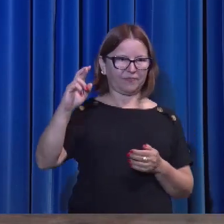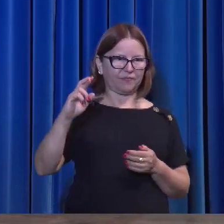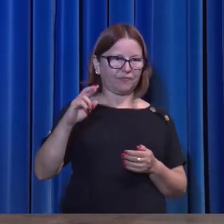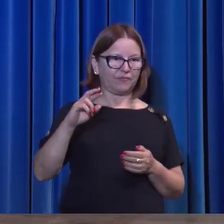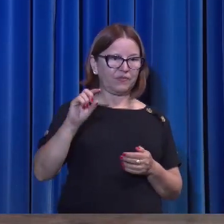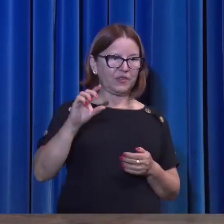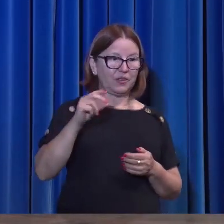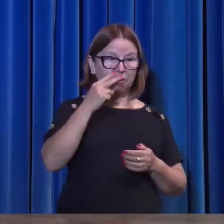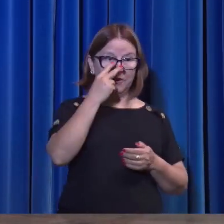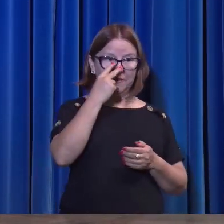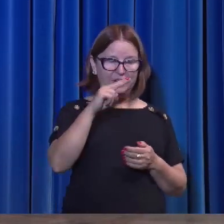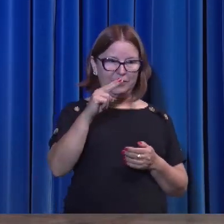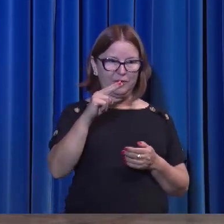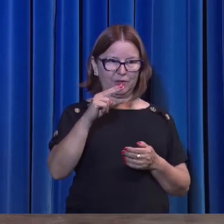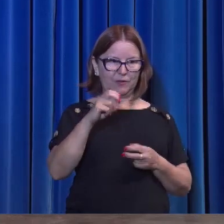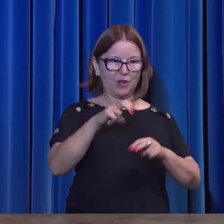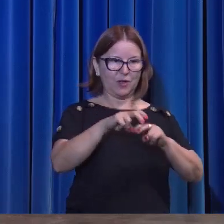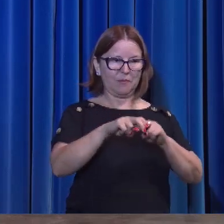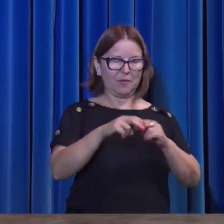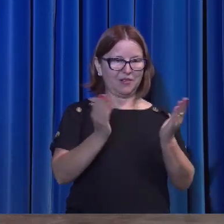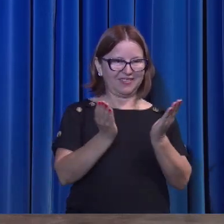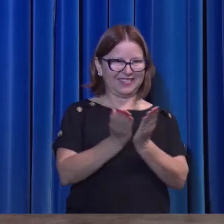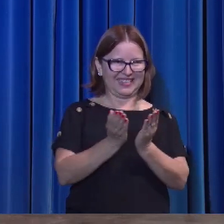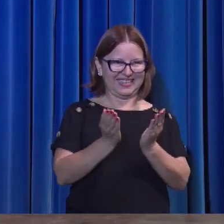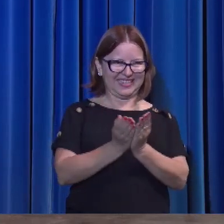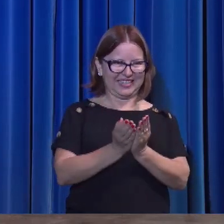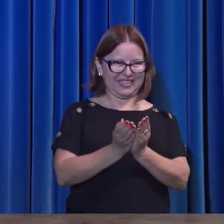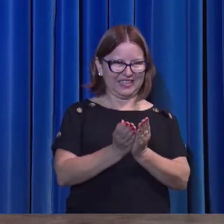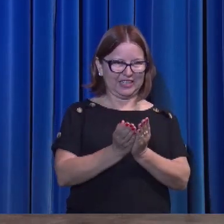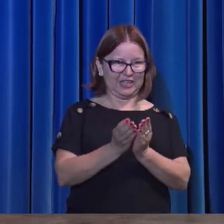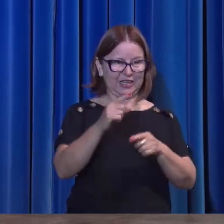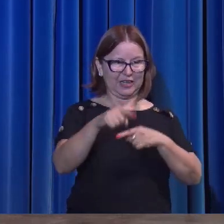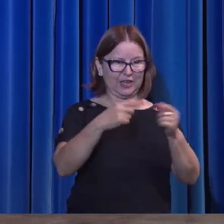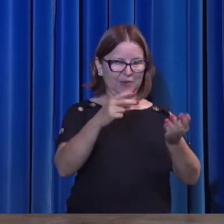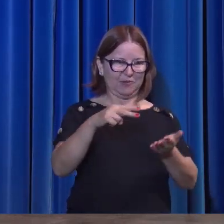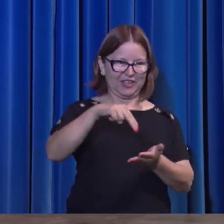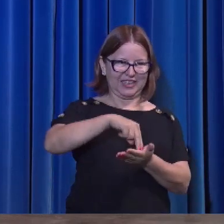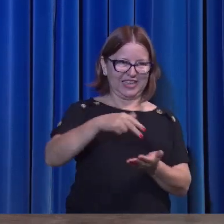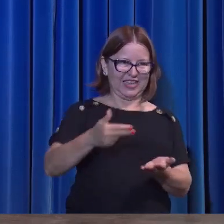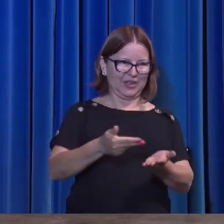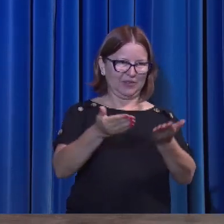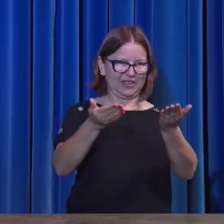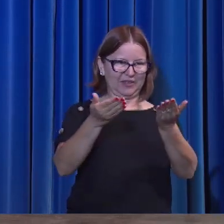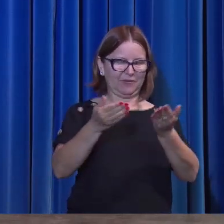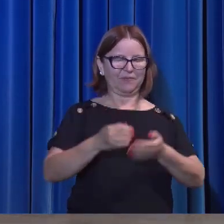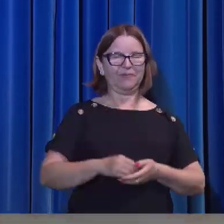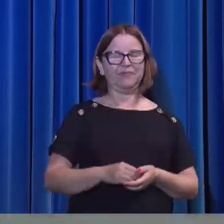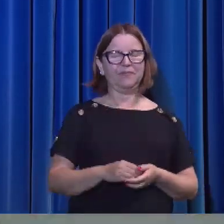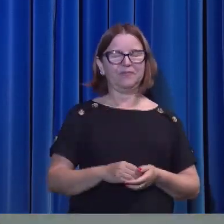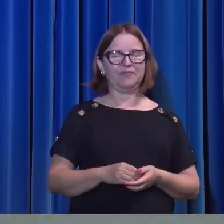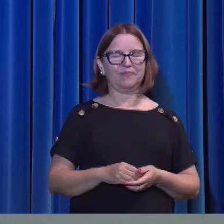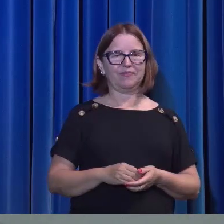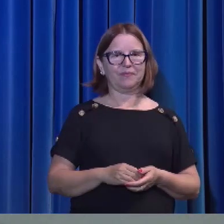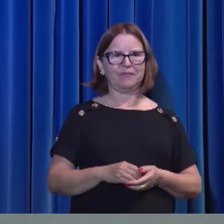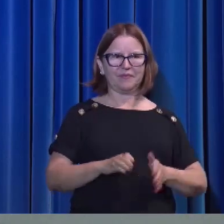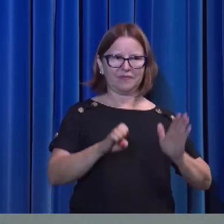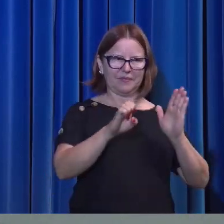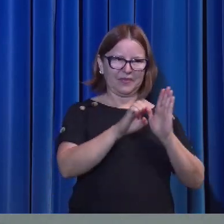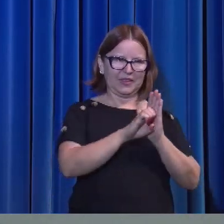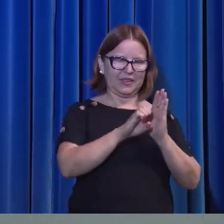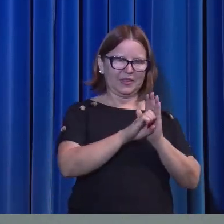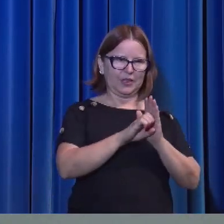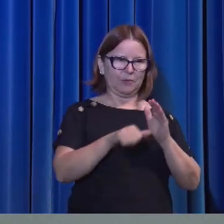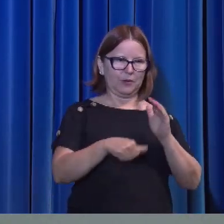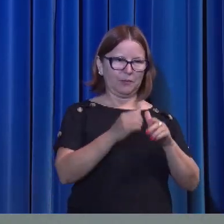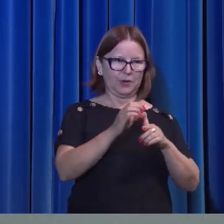visto pelos crentes. Depois que ele foi ressuscitado, nós vamos ver aqui, por exemplo, 1